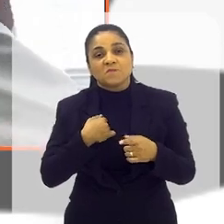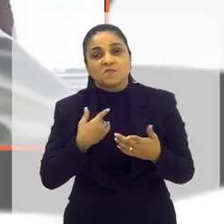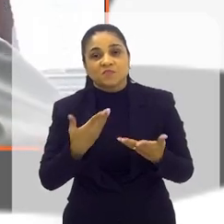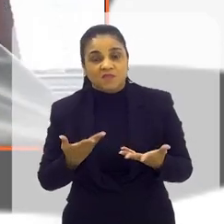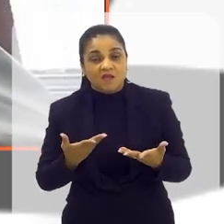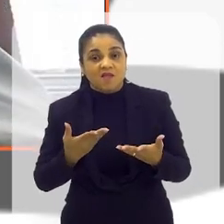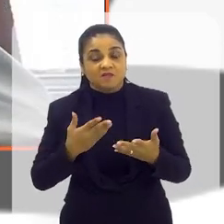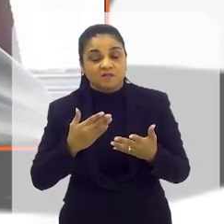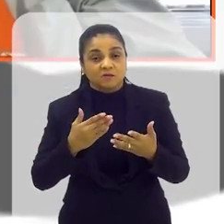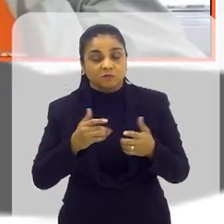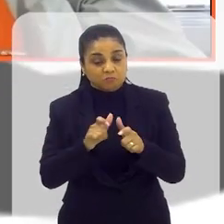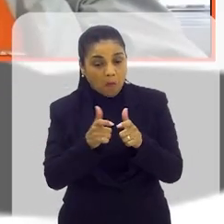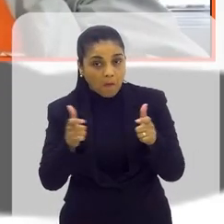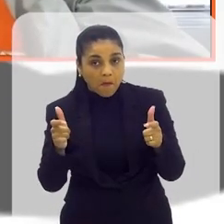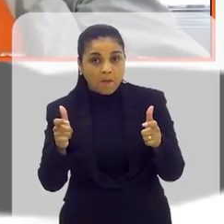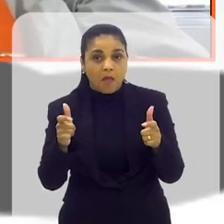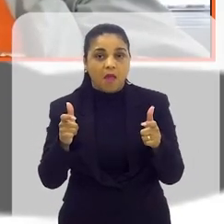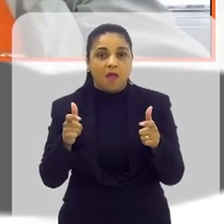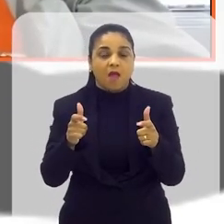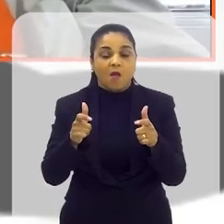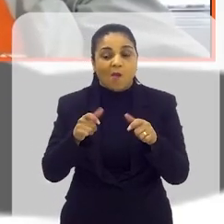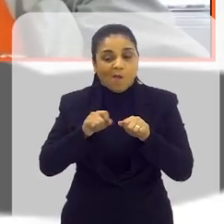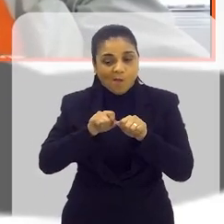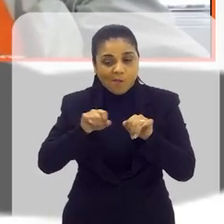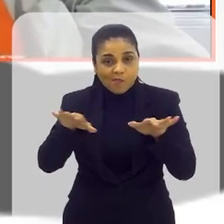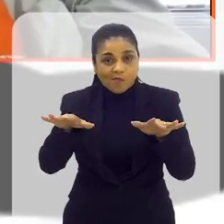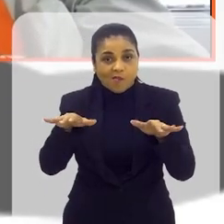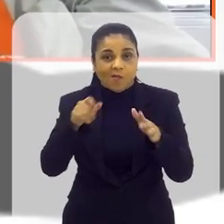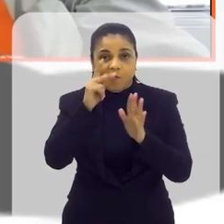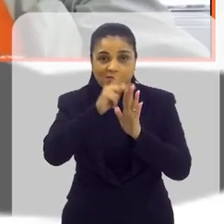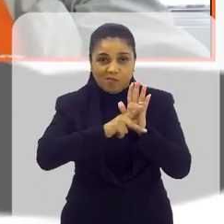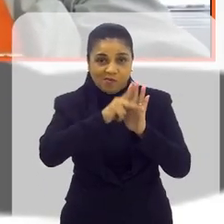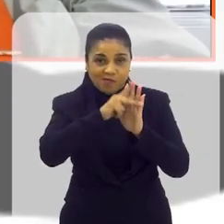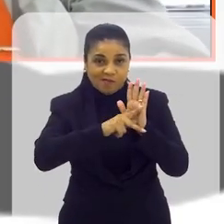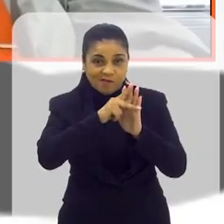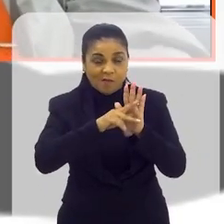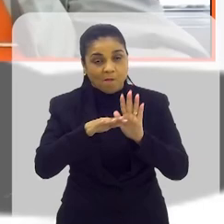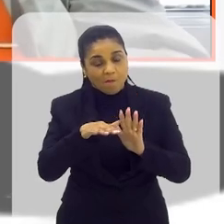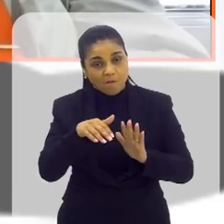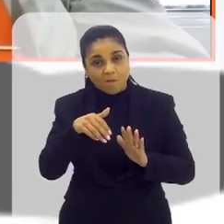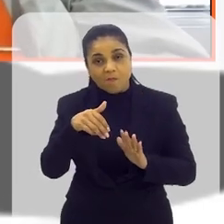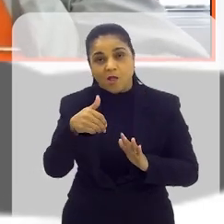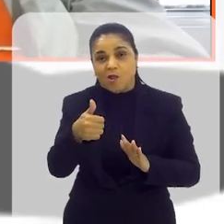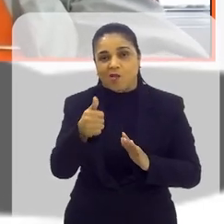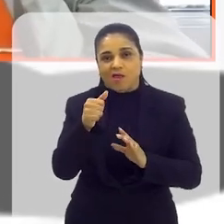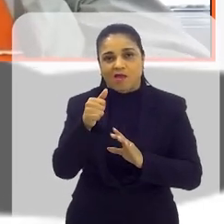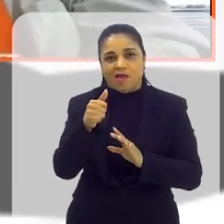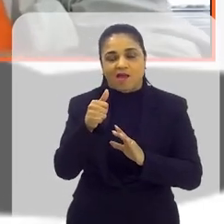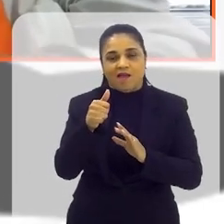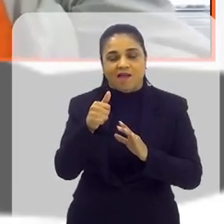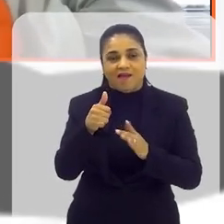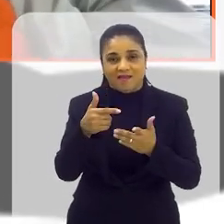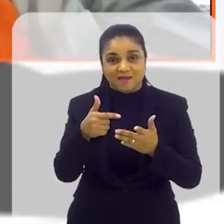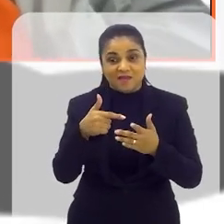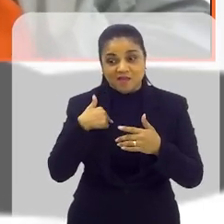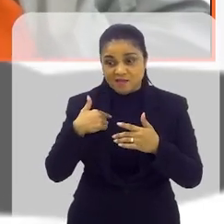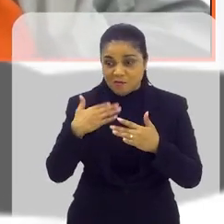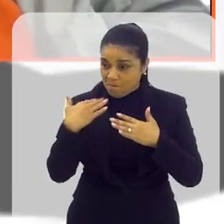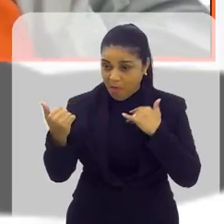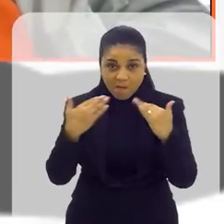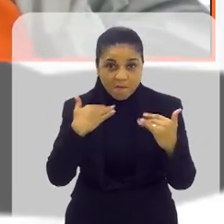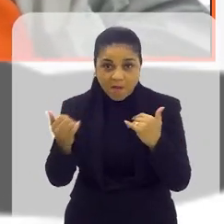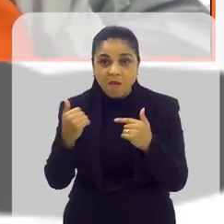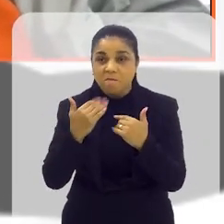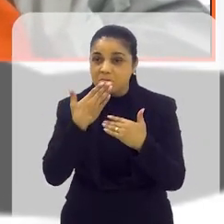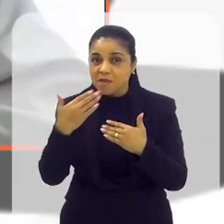estamos aumentando a questão desse projeto para a gente poder melhorar a demanda,